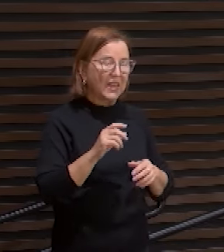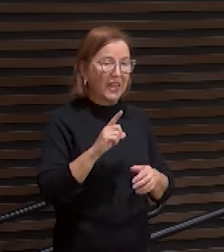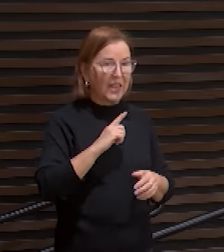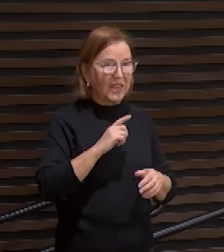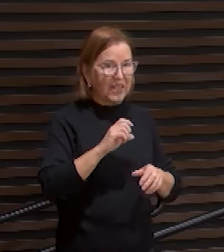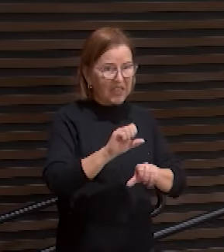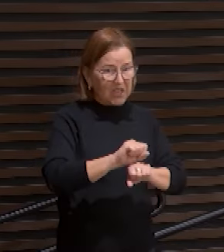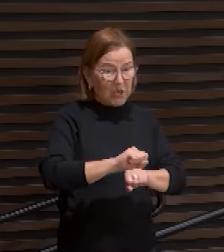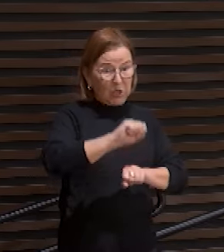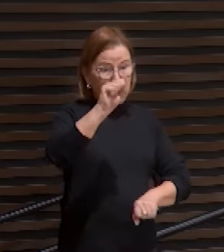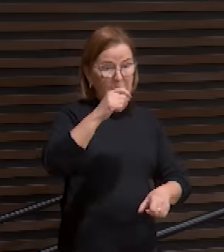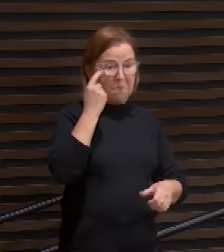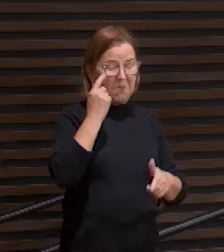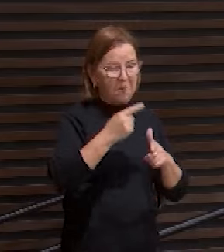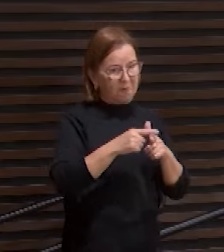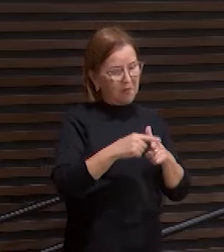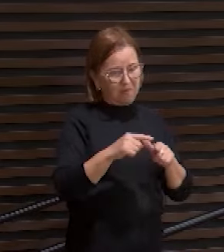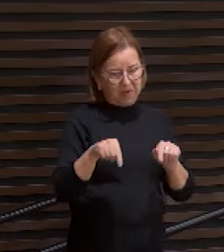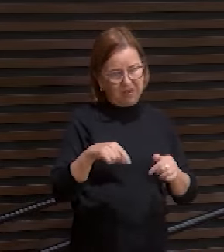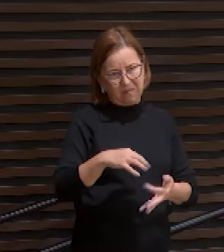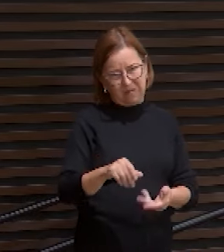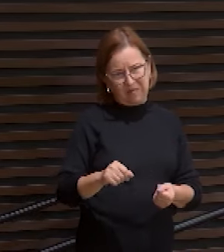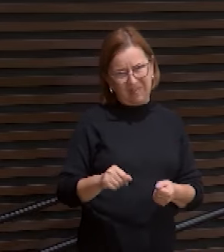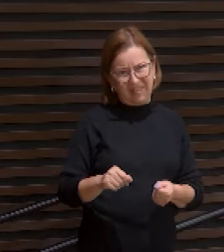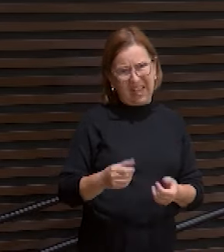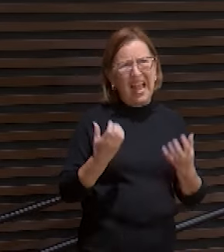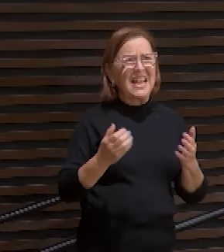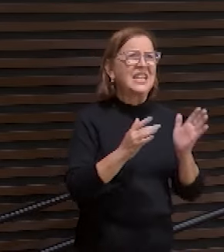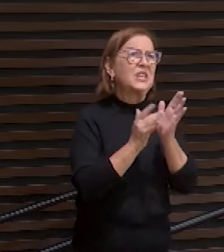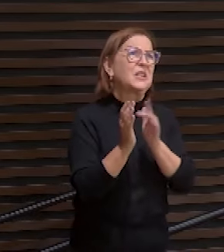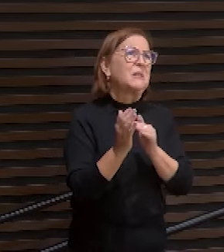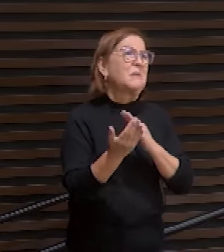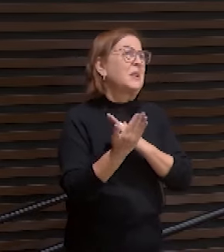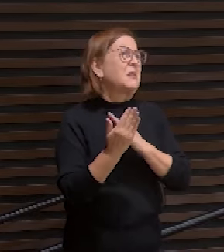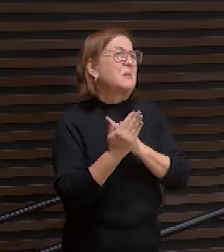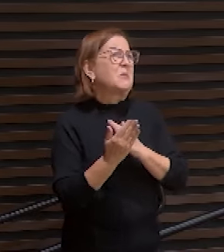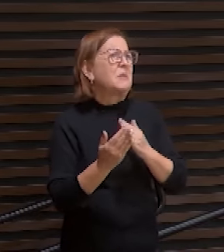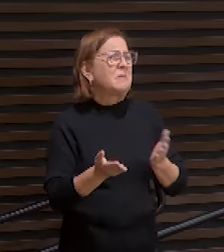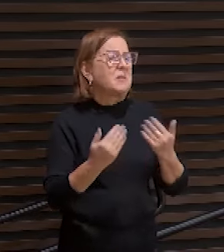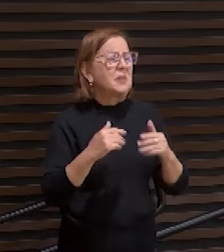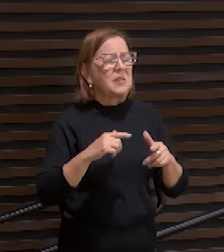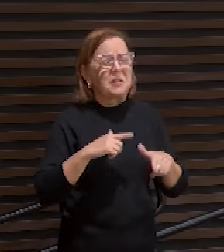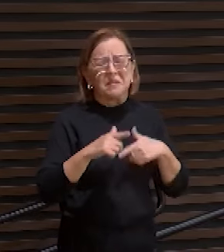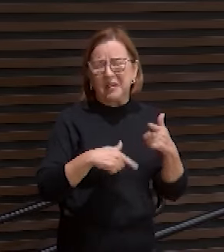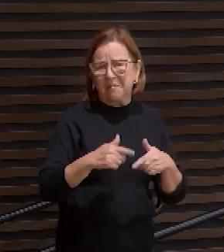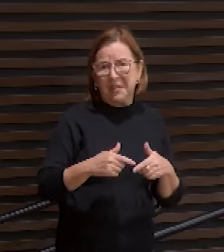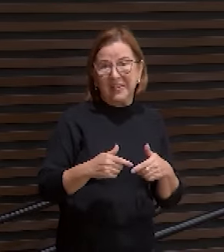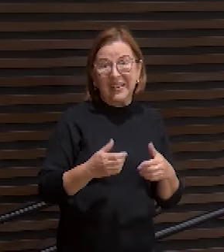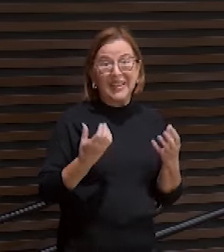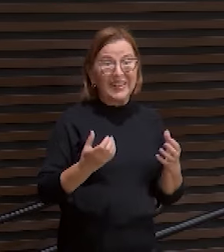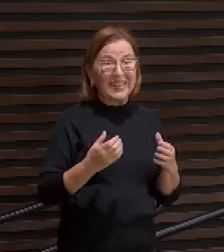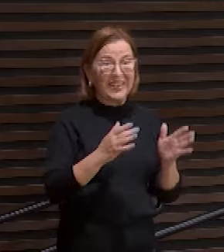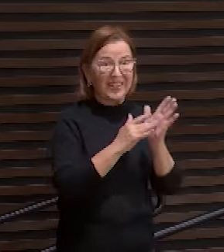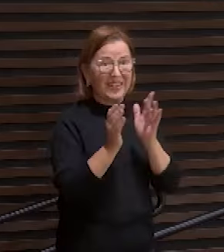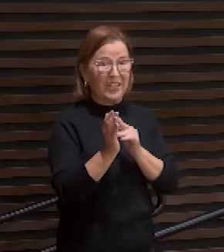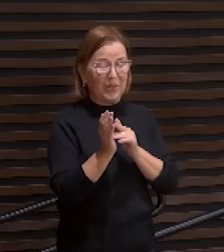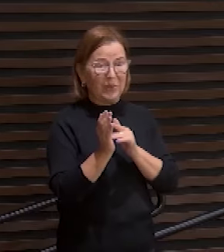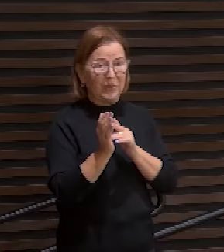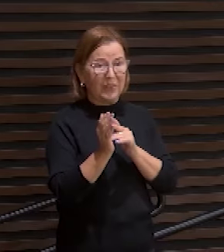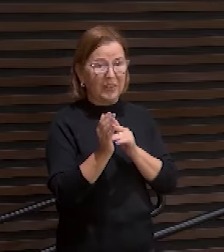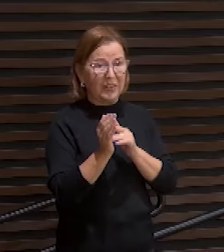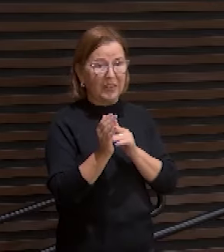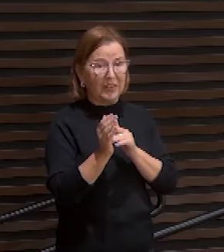Eu quero um Jesus que me ajude com o meu emprego. Eu quero um Jesus que resolva o meu casamento.